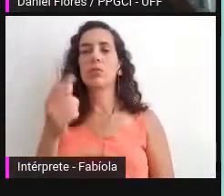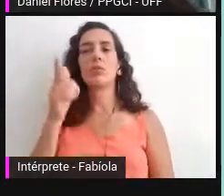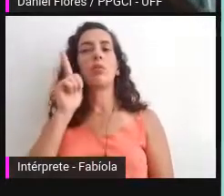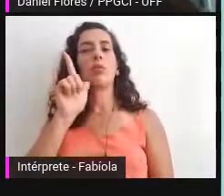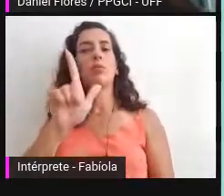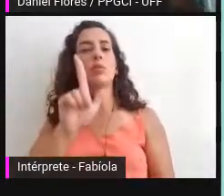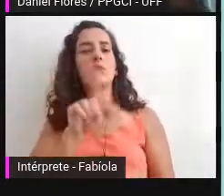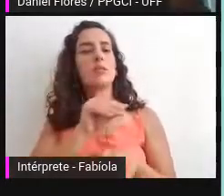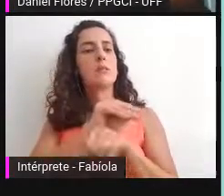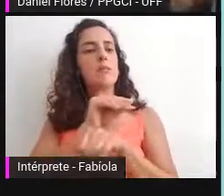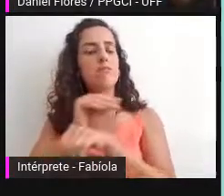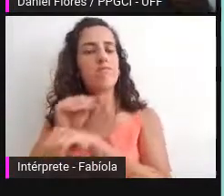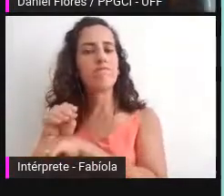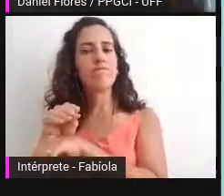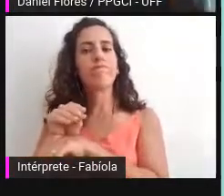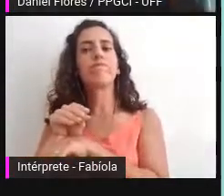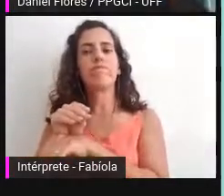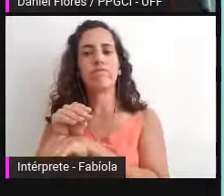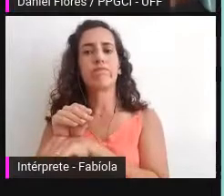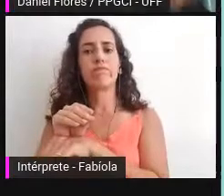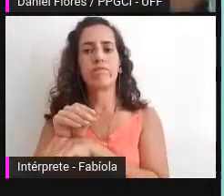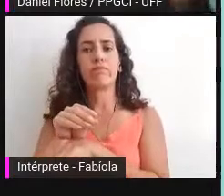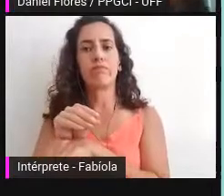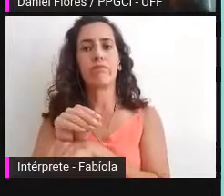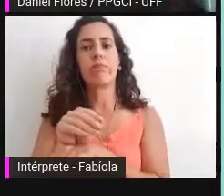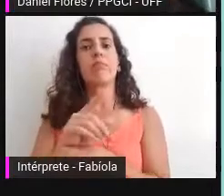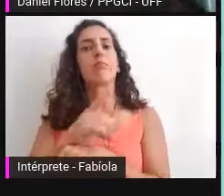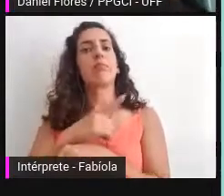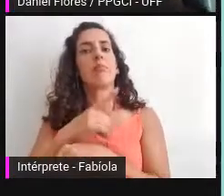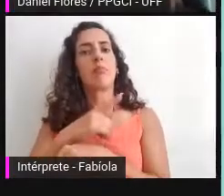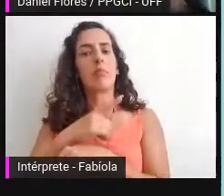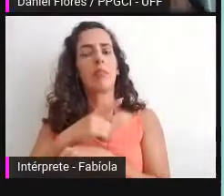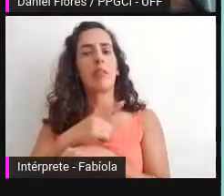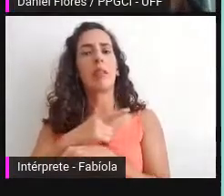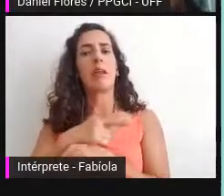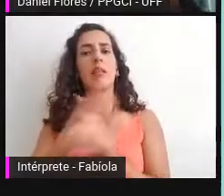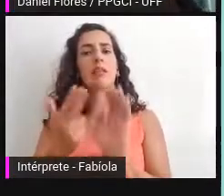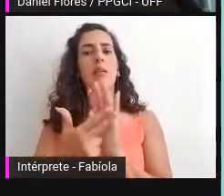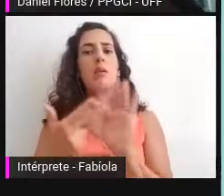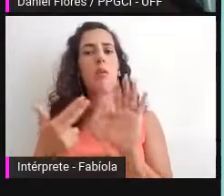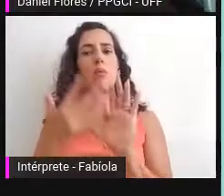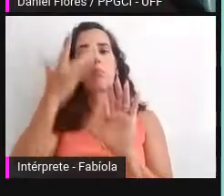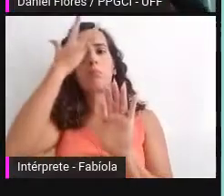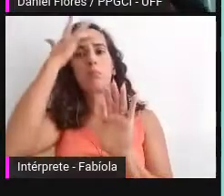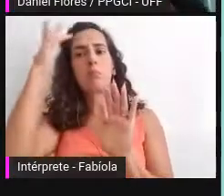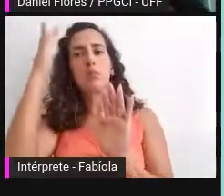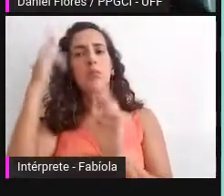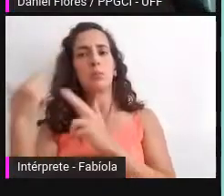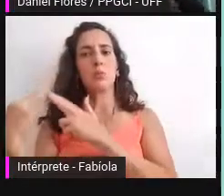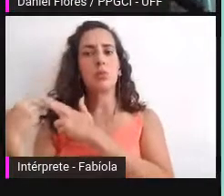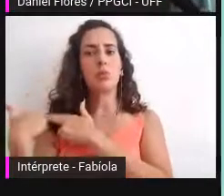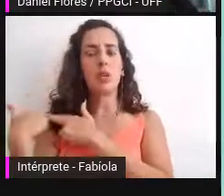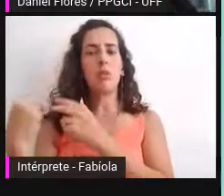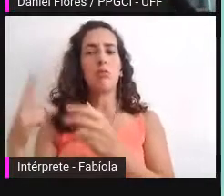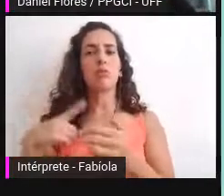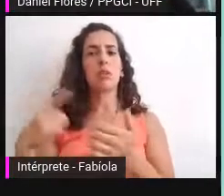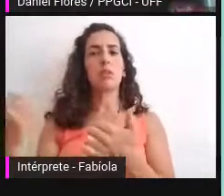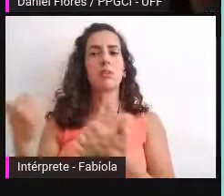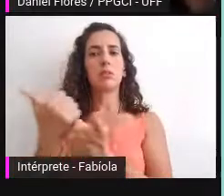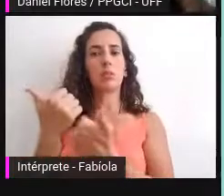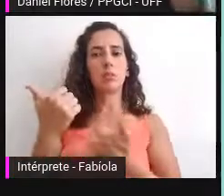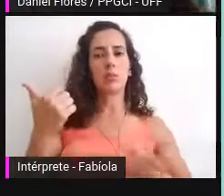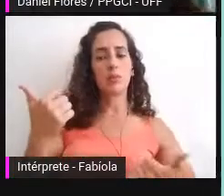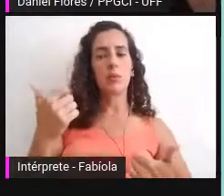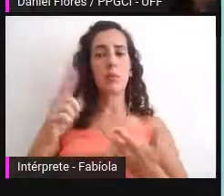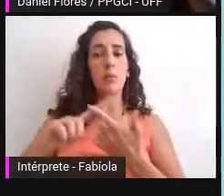com nomeação com mandato com suplência e com papéis muito definidos